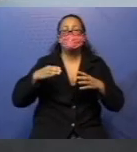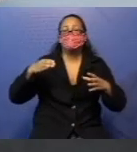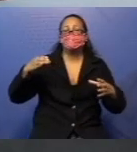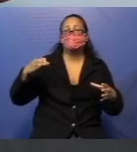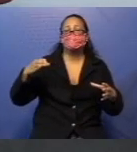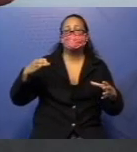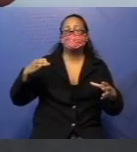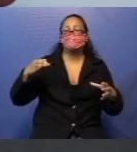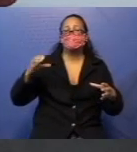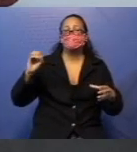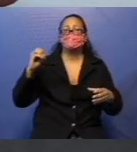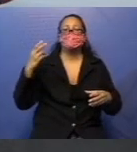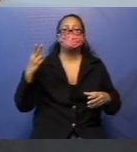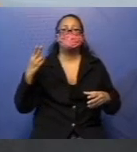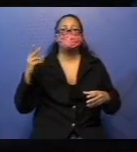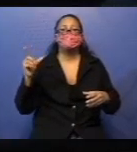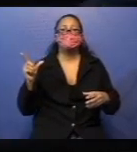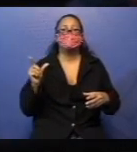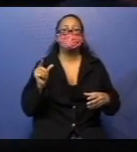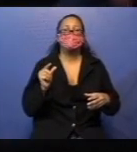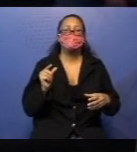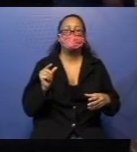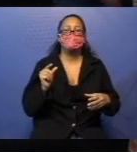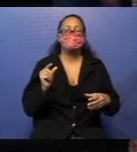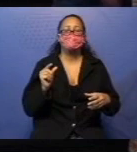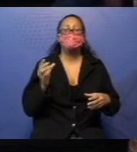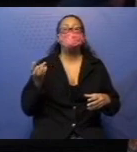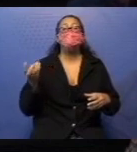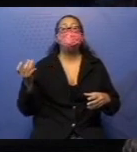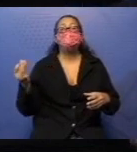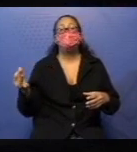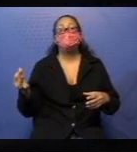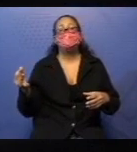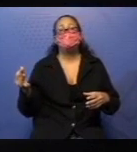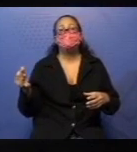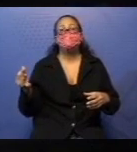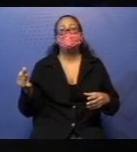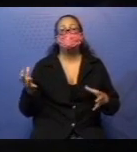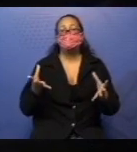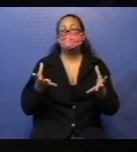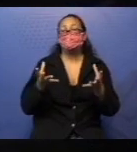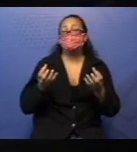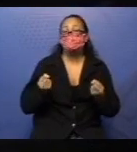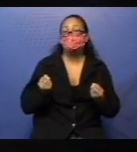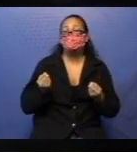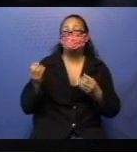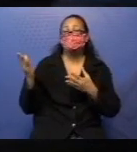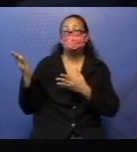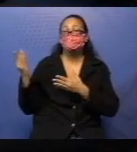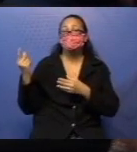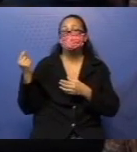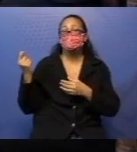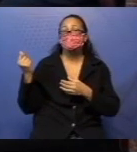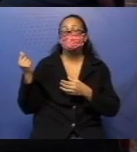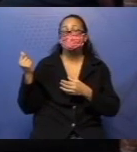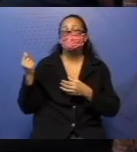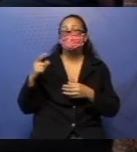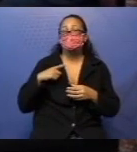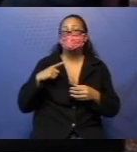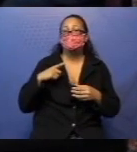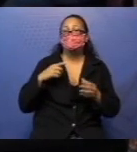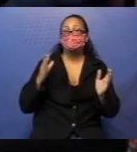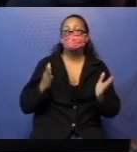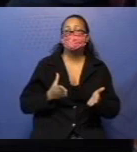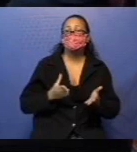ou diminuiu? Em quanto? Então, ela recebeu isso e hoje ela tem 25.